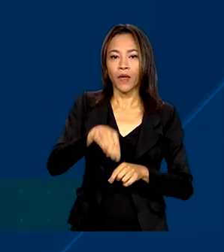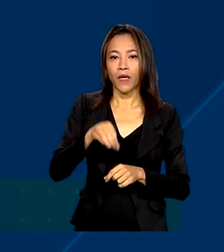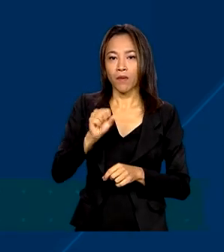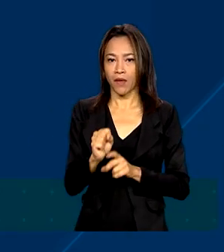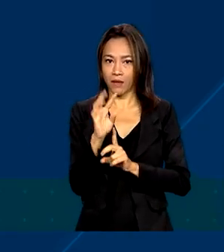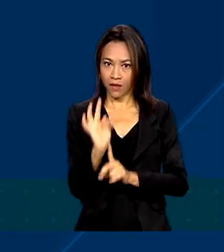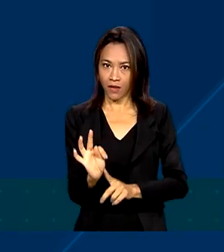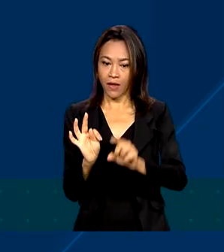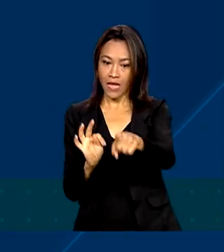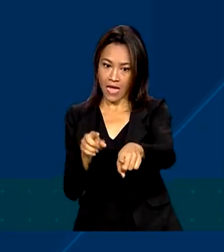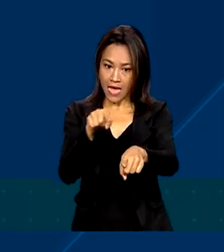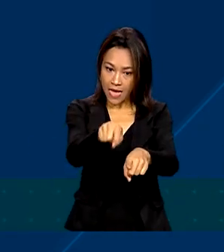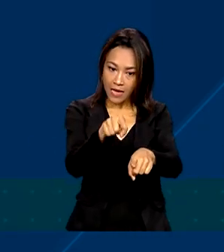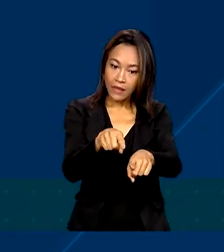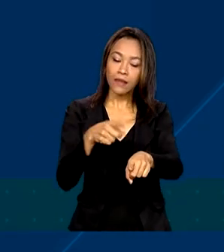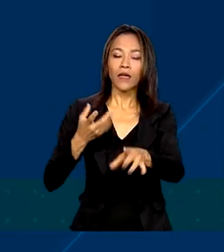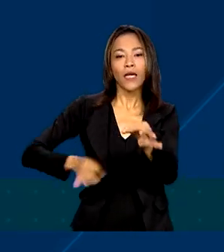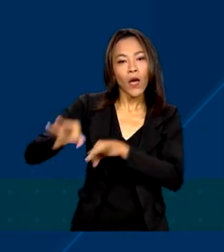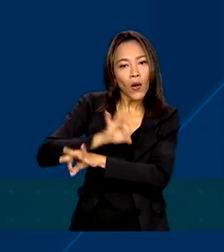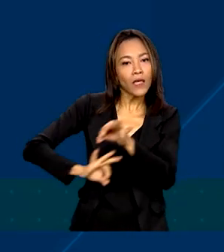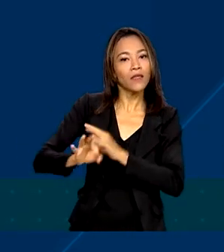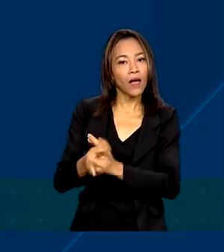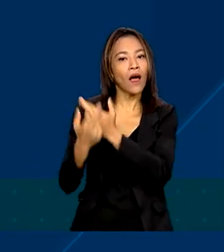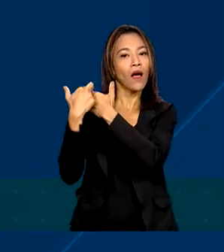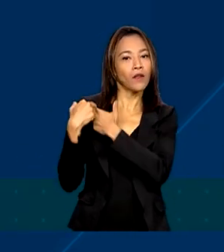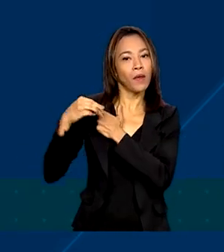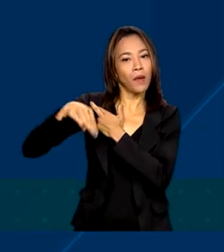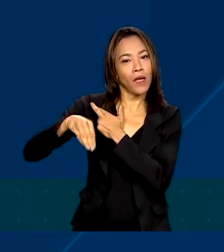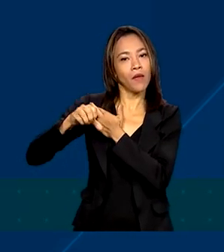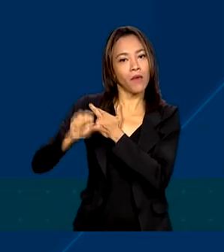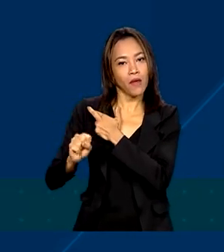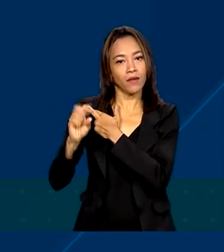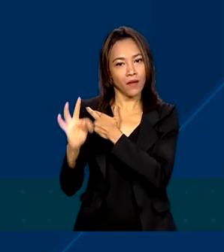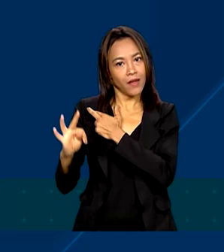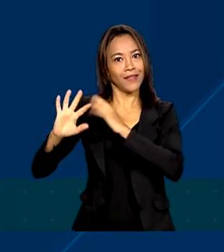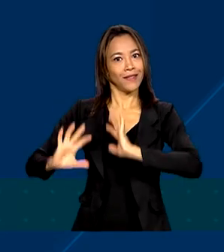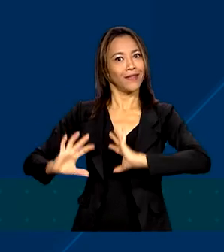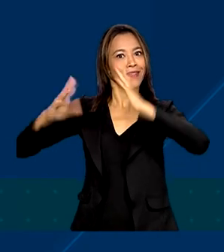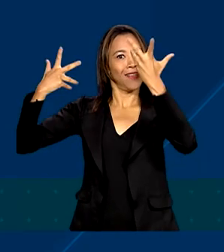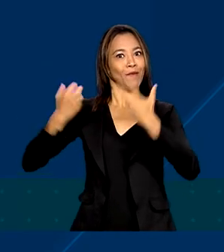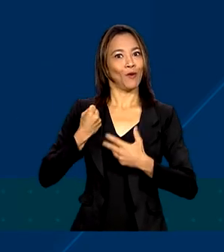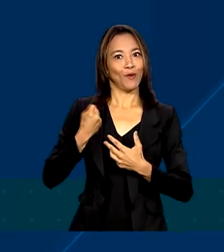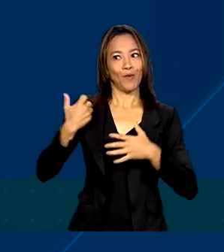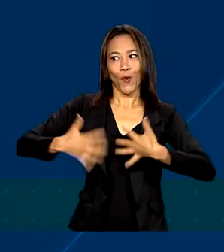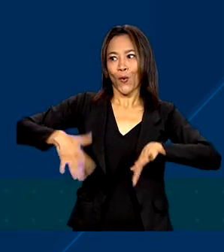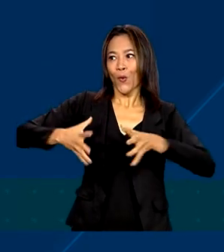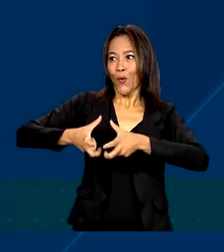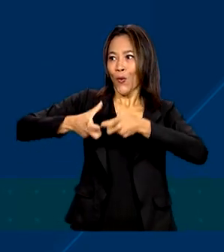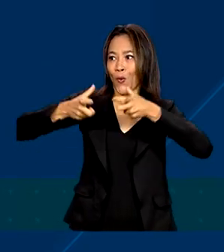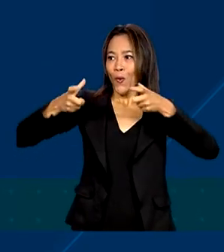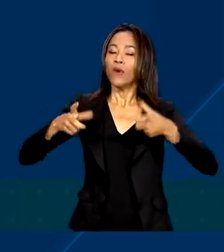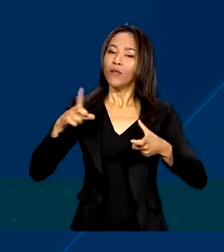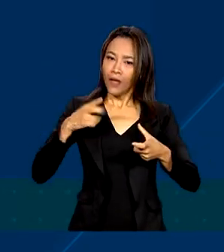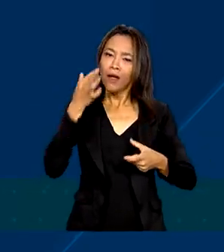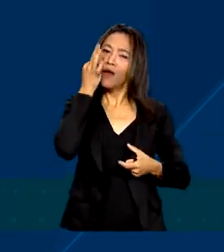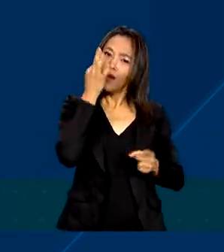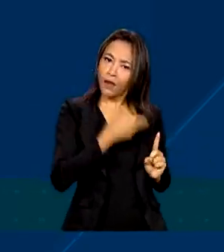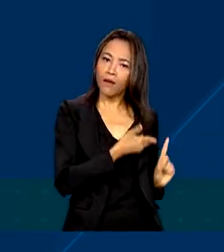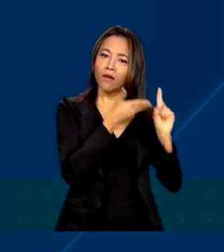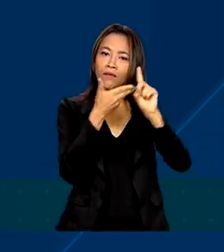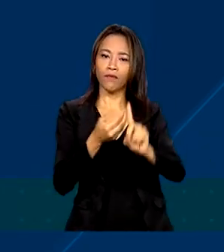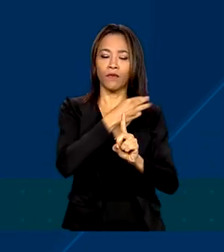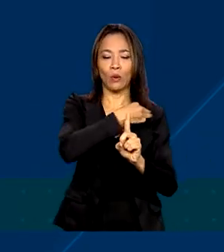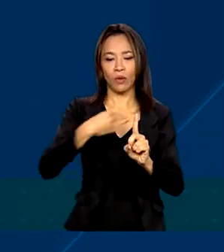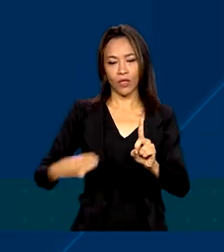agroecológico, organizada pelo MST, celebrou os números e contou com a participação do ministro do Desenvolvimento